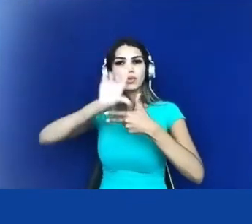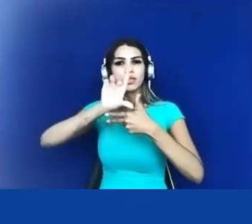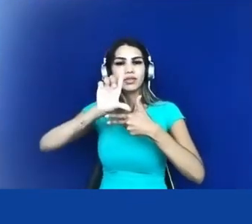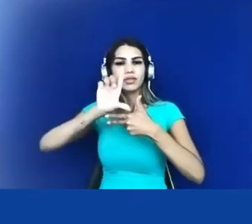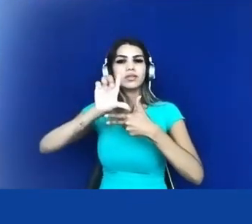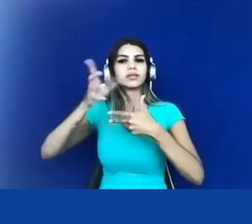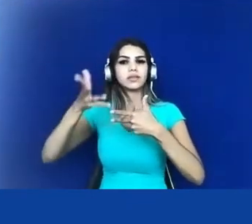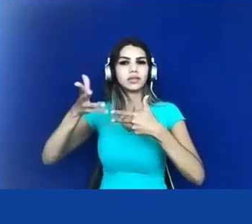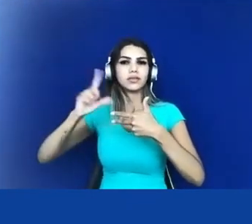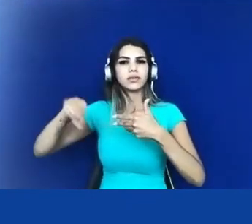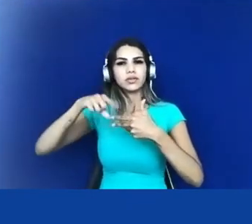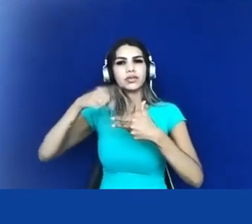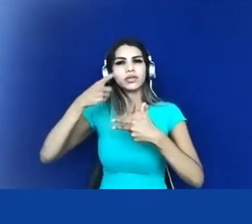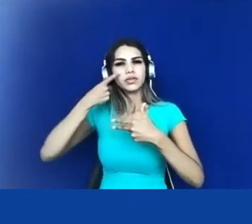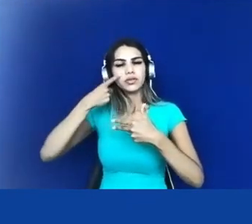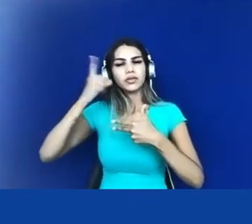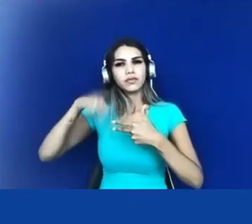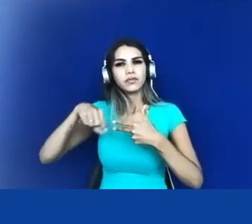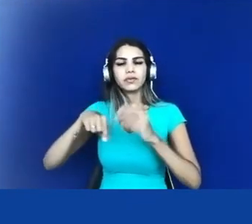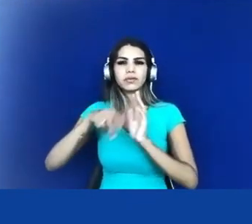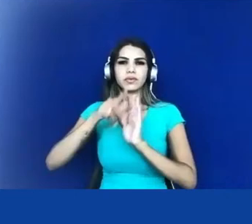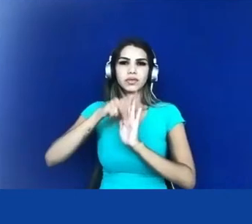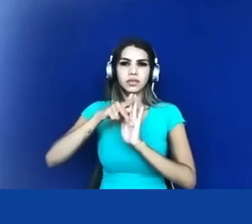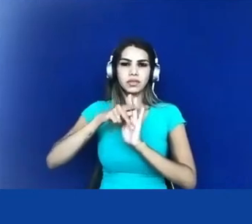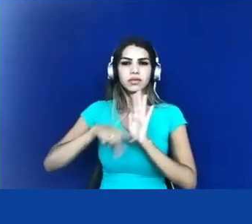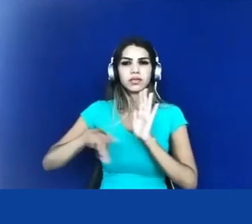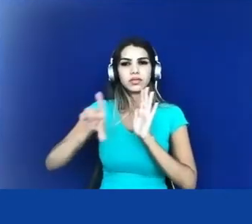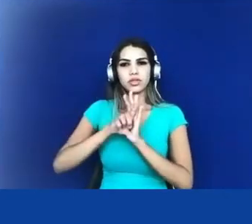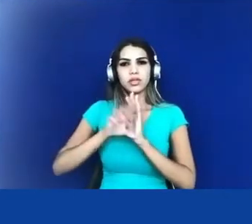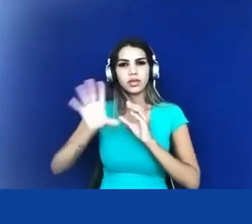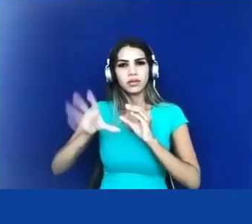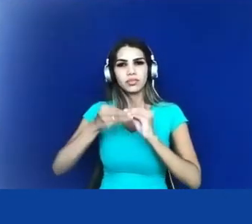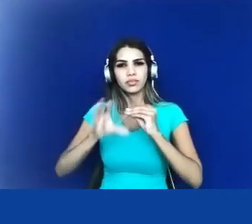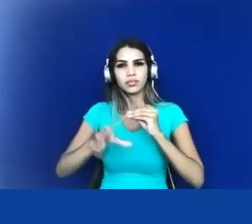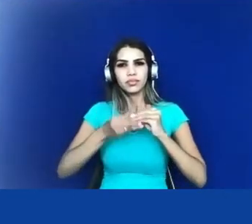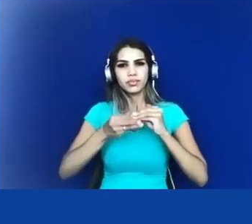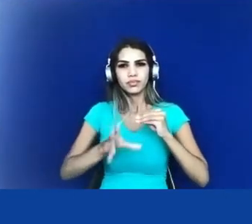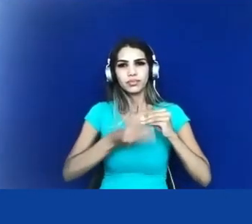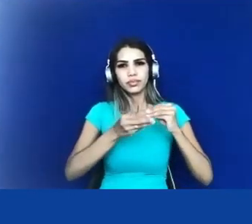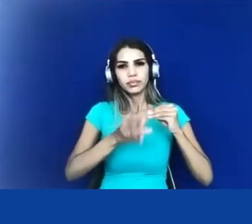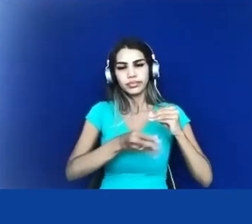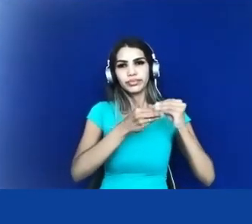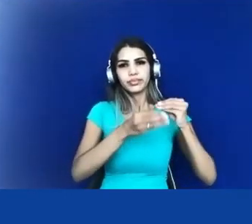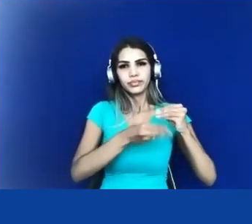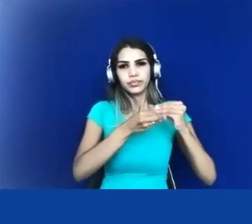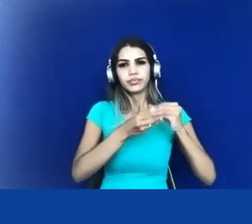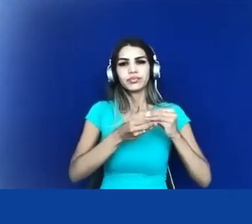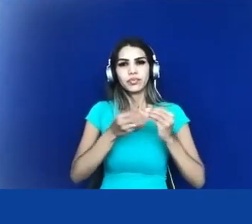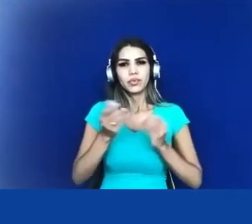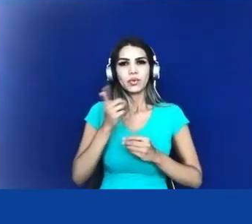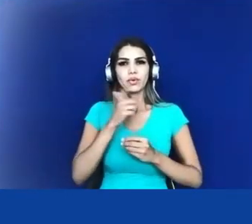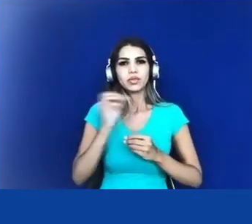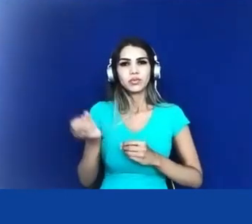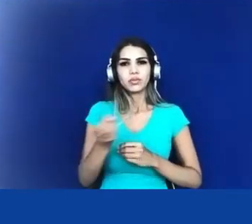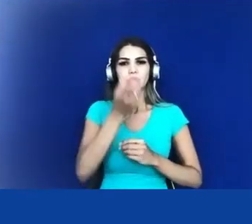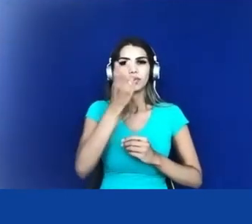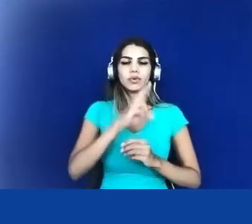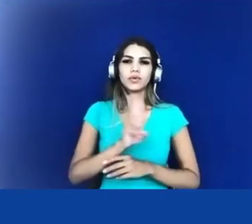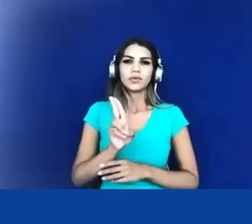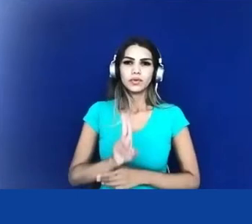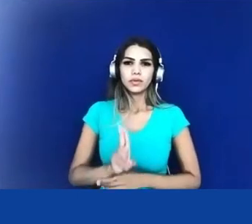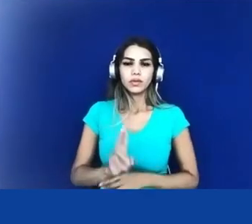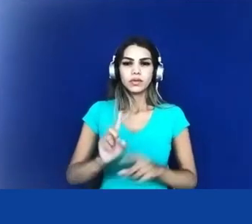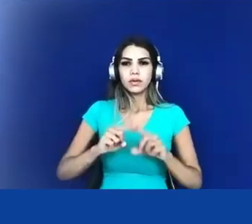sofreu algumas complementações se alterou ao longo do tempo ganhou novas nomenclaturas né mas